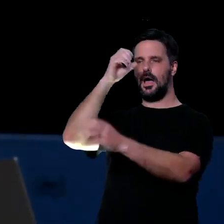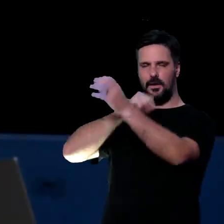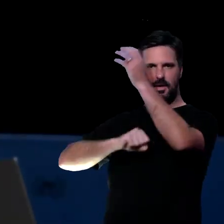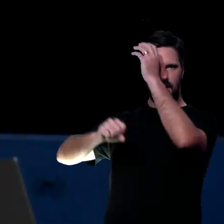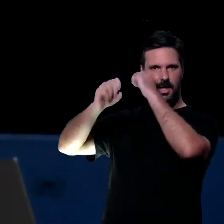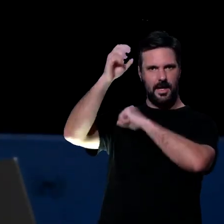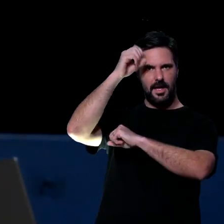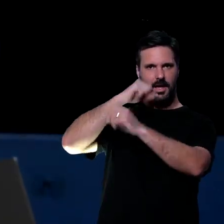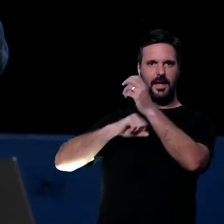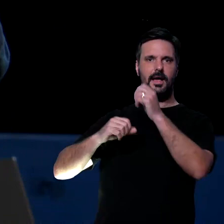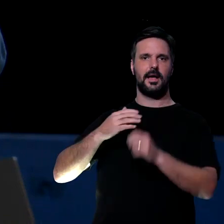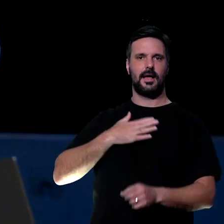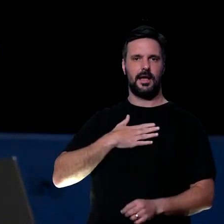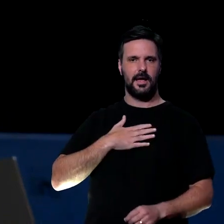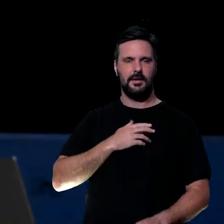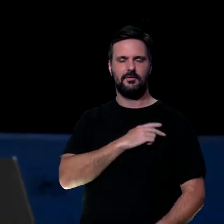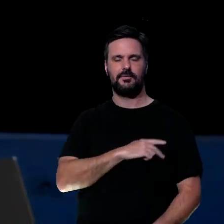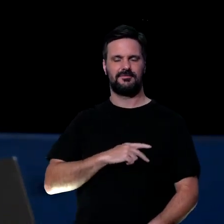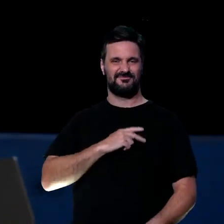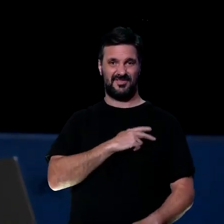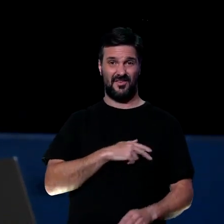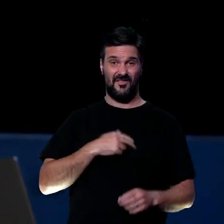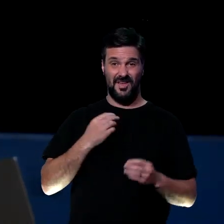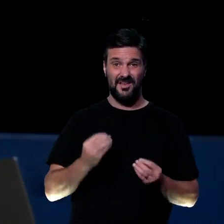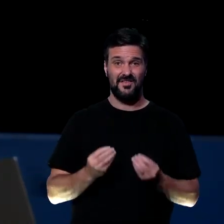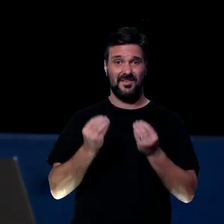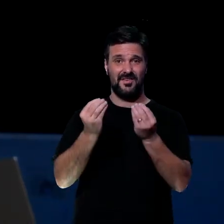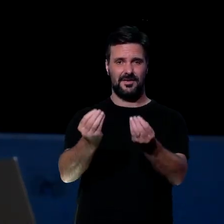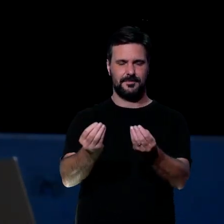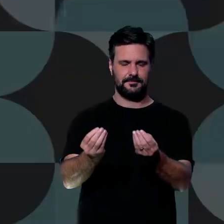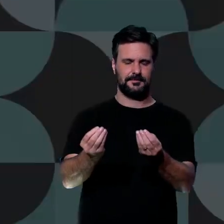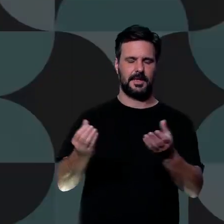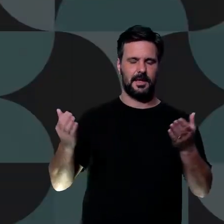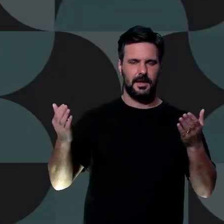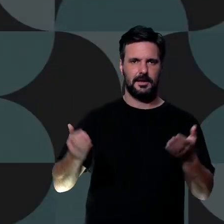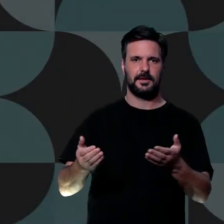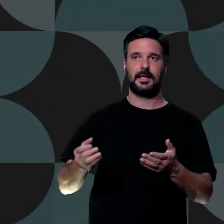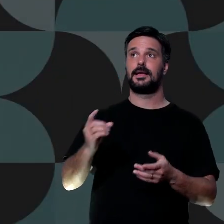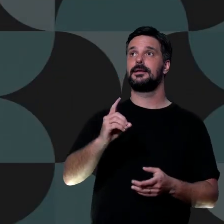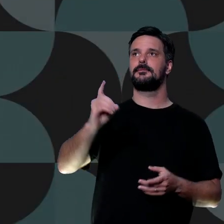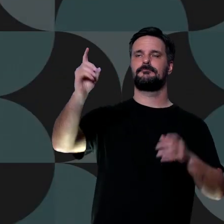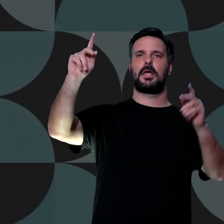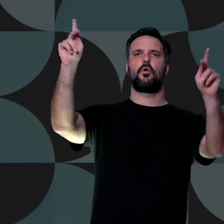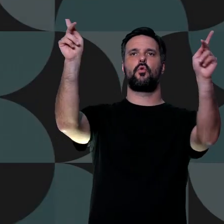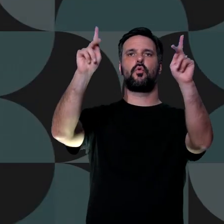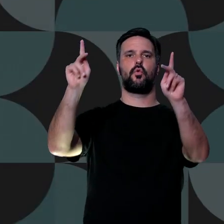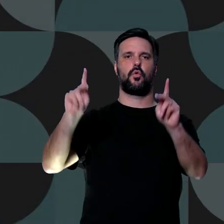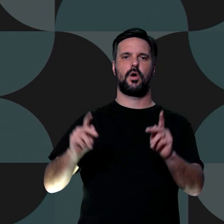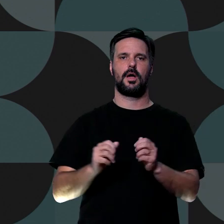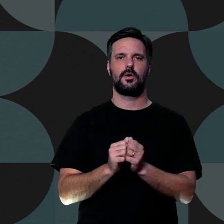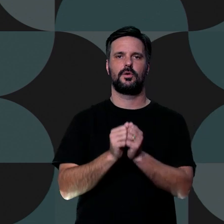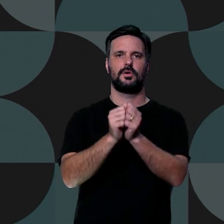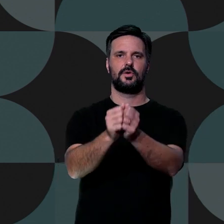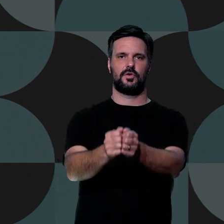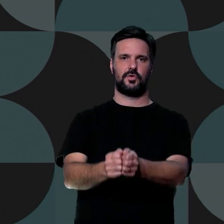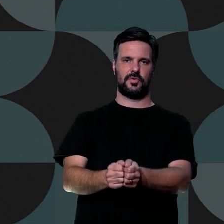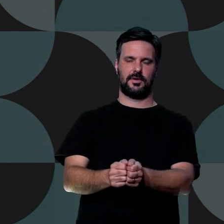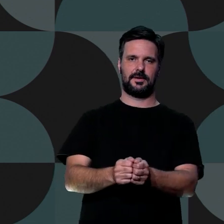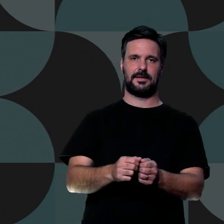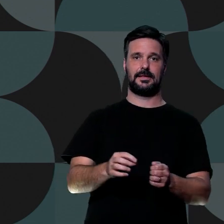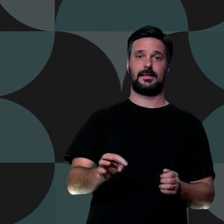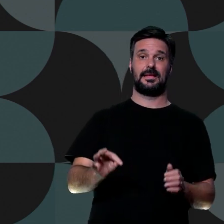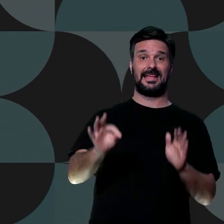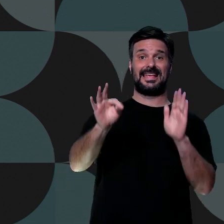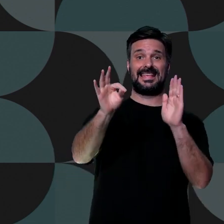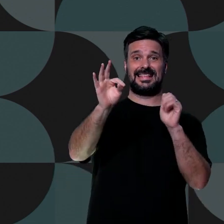Tudo o que vocês aprenderam, receberam, ouviram e viram em mim, ponham em prática e o Deus da paz estará com vocês. Tiago 1,22 vai dizer,